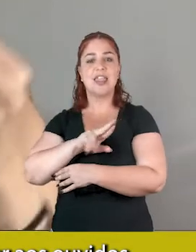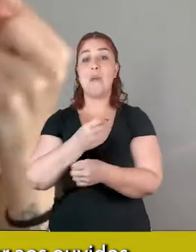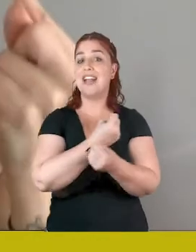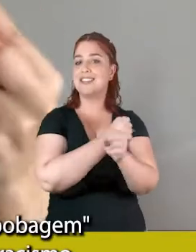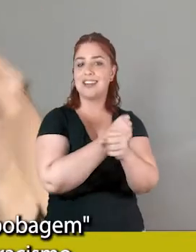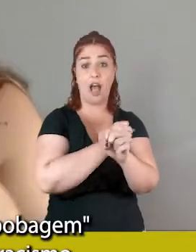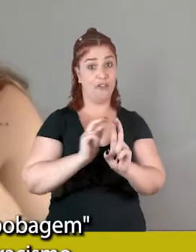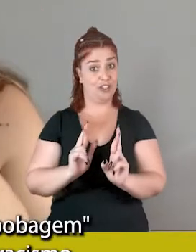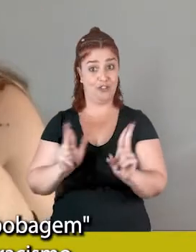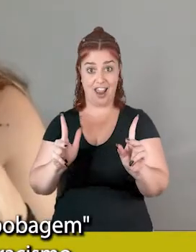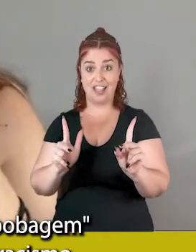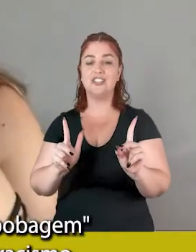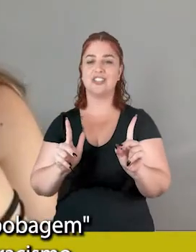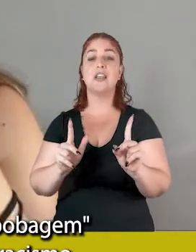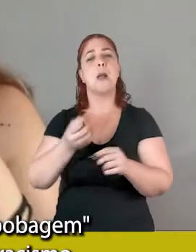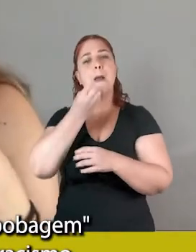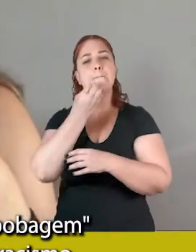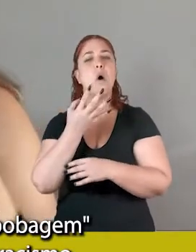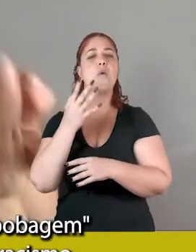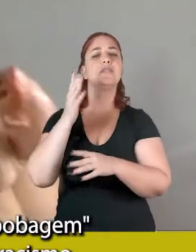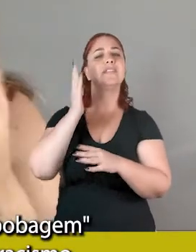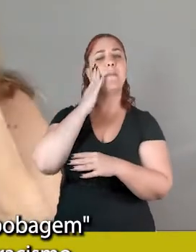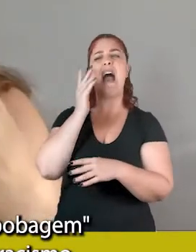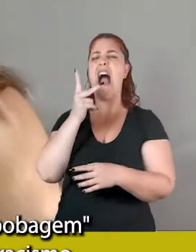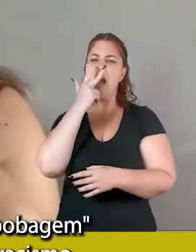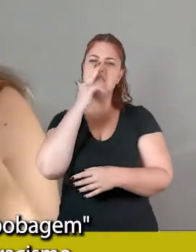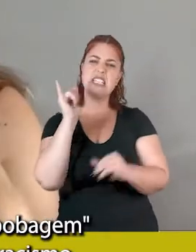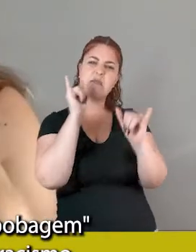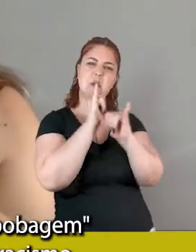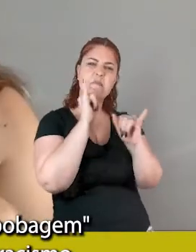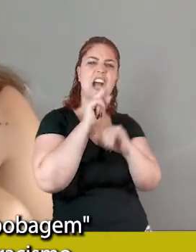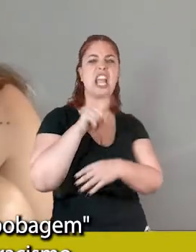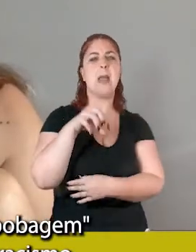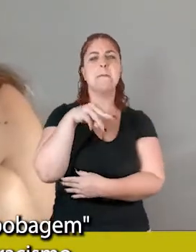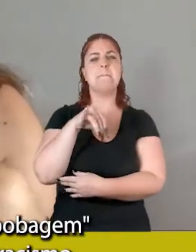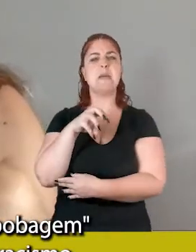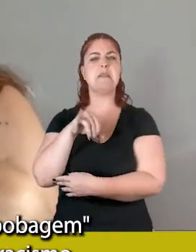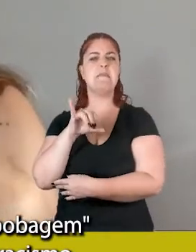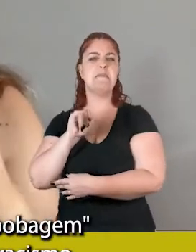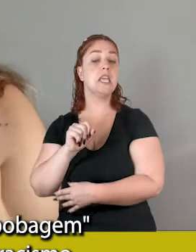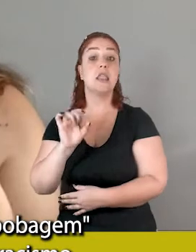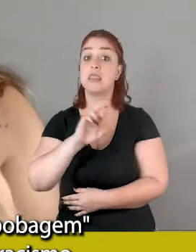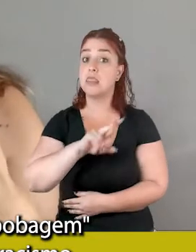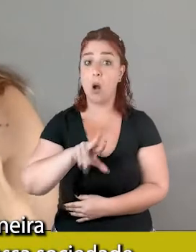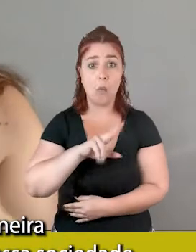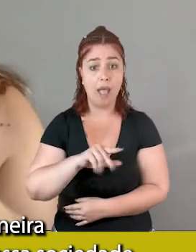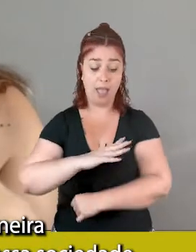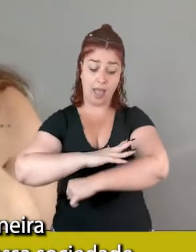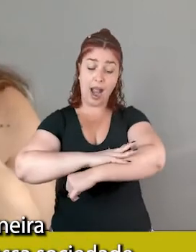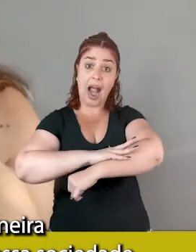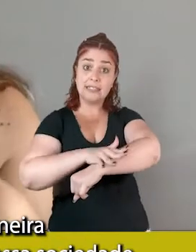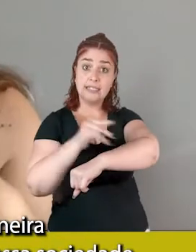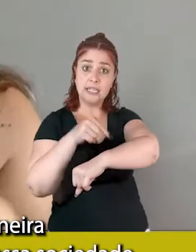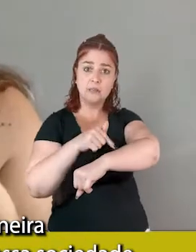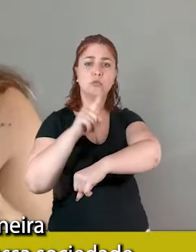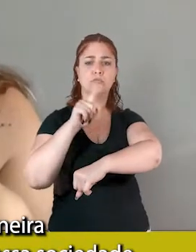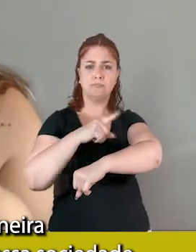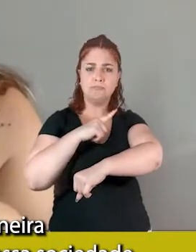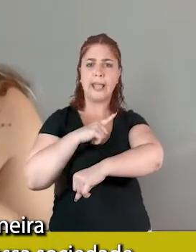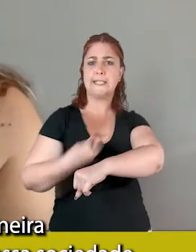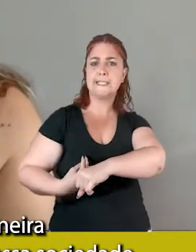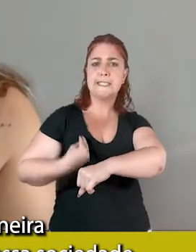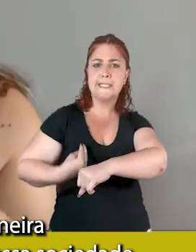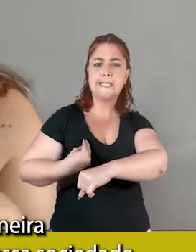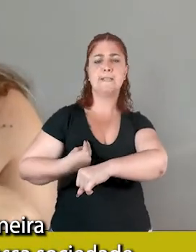ouvidos leigos que, ah, é uma bobagem, é mimimi, não é. O racismo, ele está de tal maneira